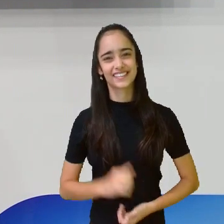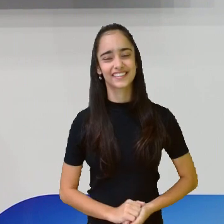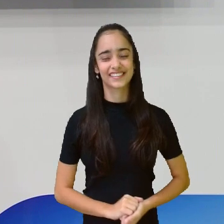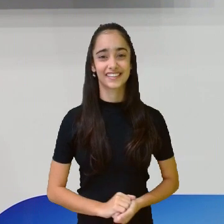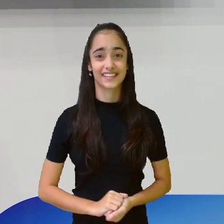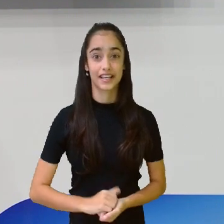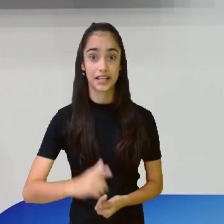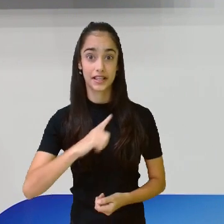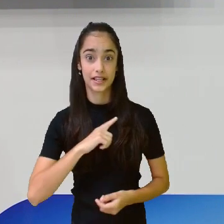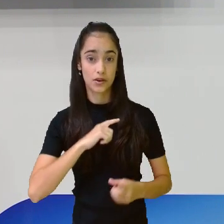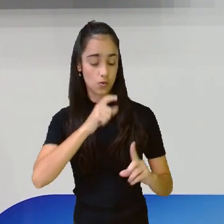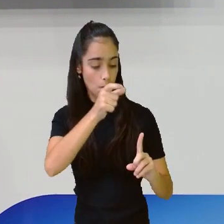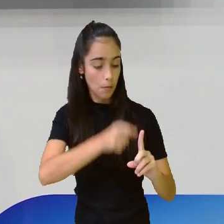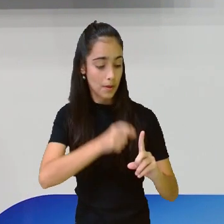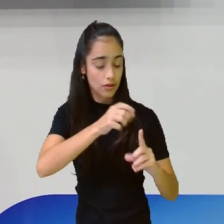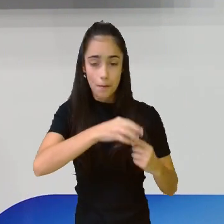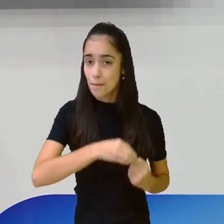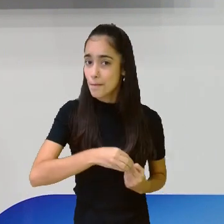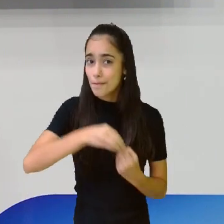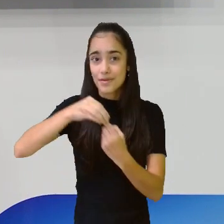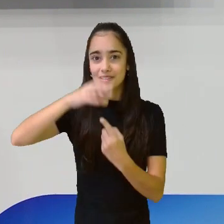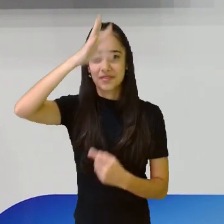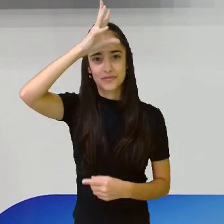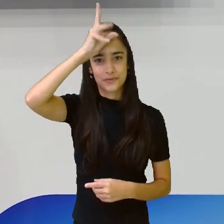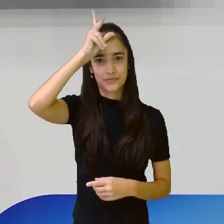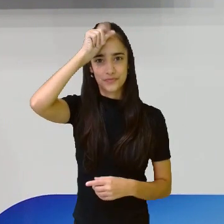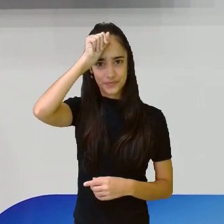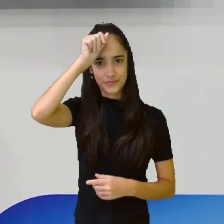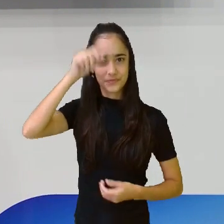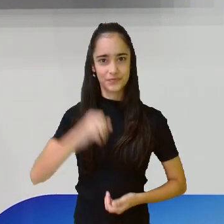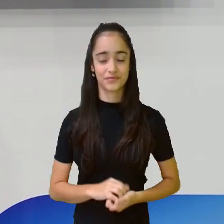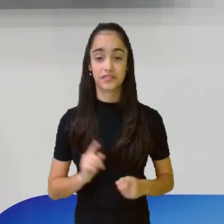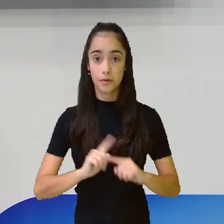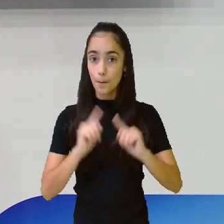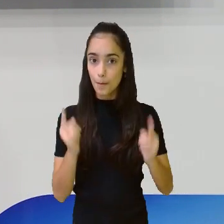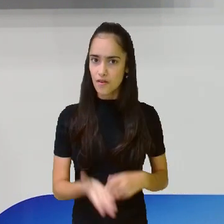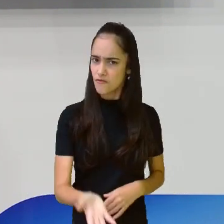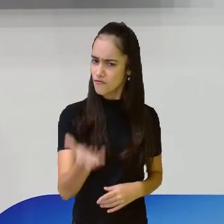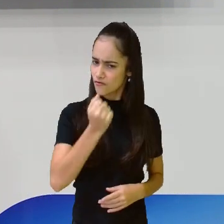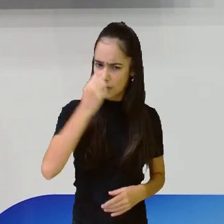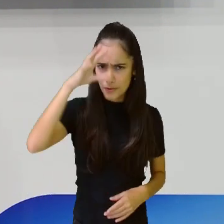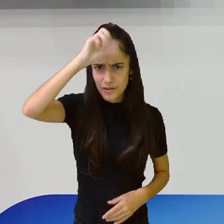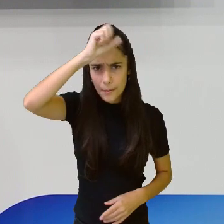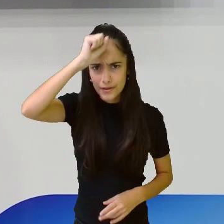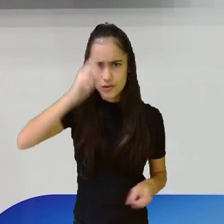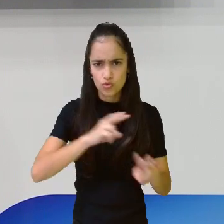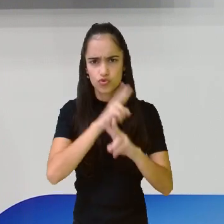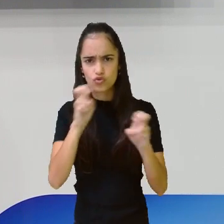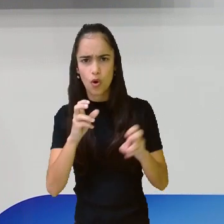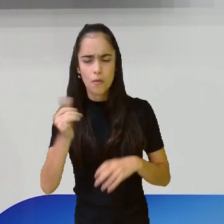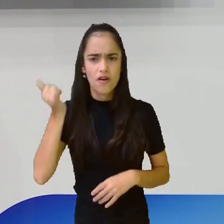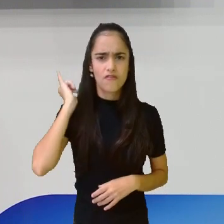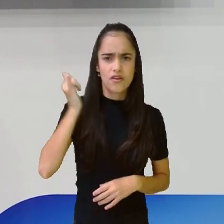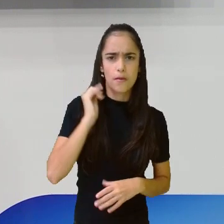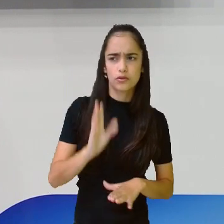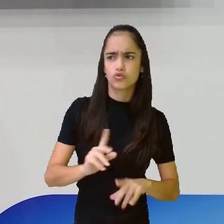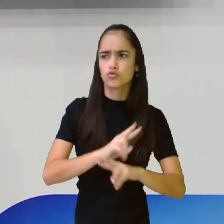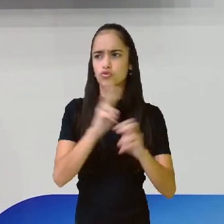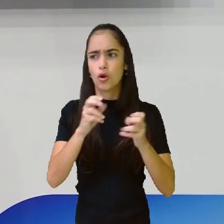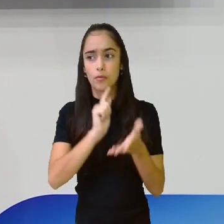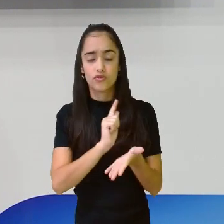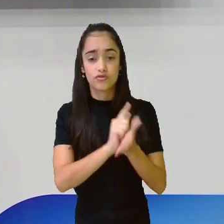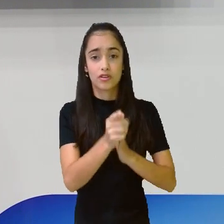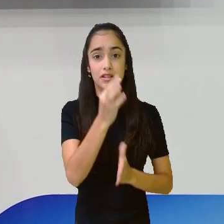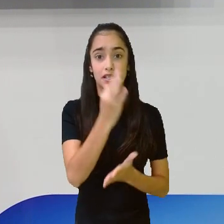principal, o Carijó. Mas vamos aprender sobre uma fábula, sobre esse gênero textual,